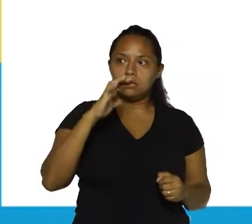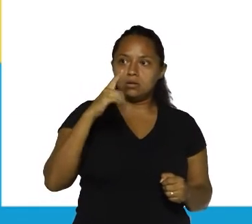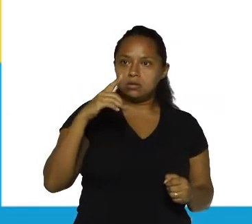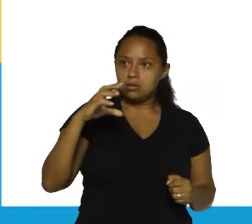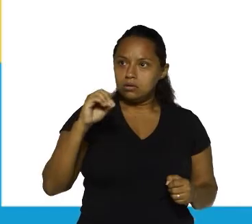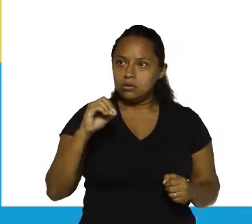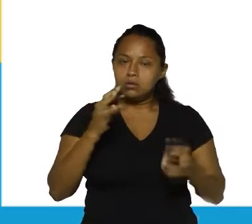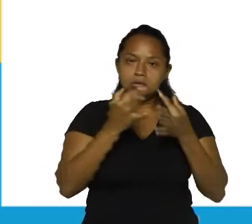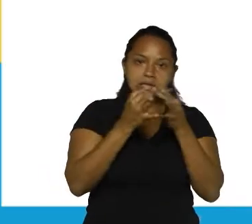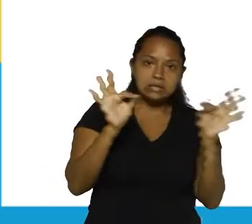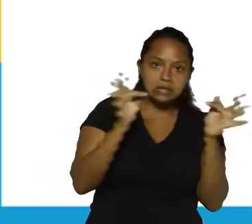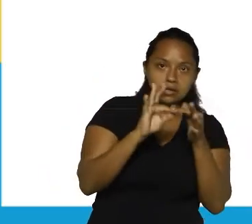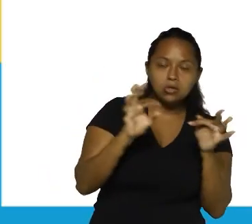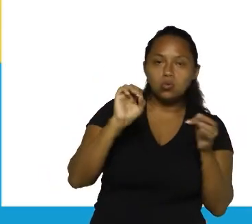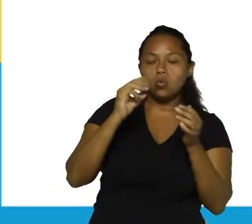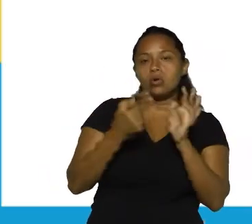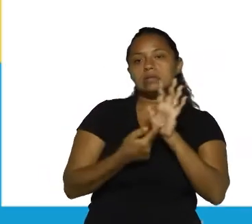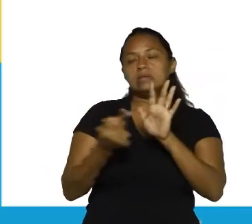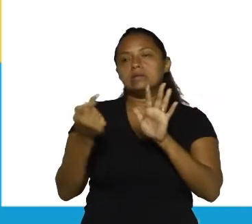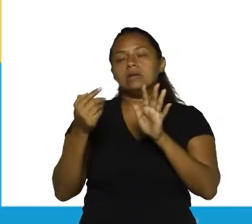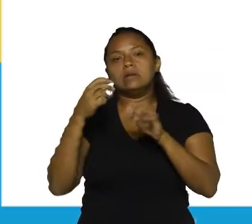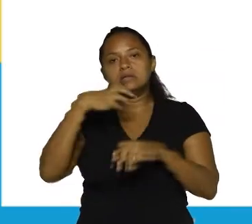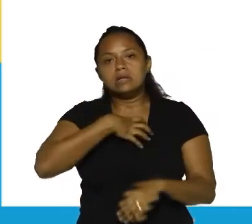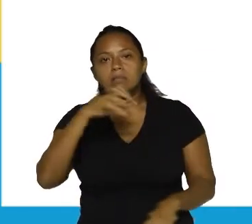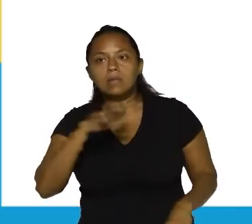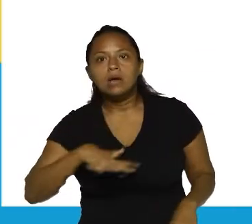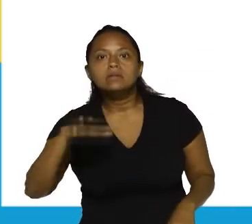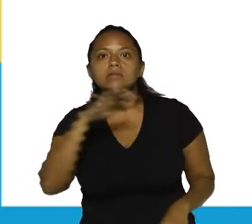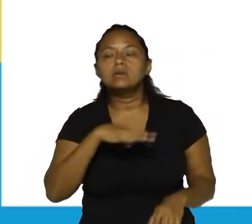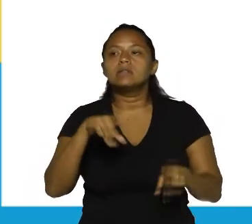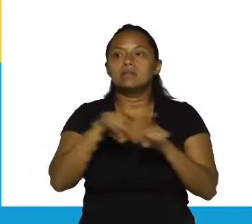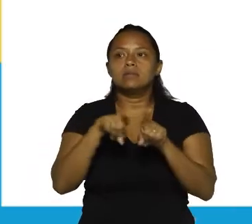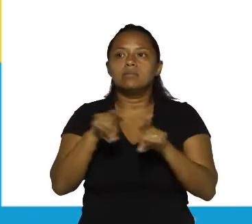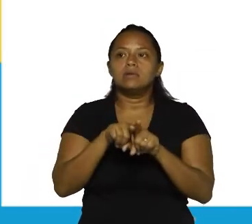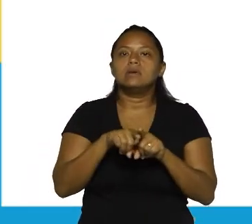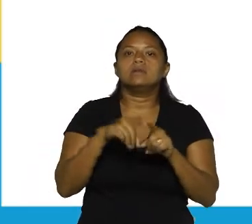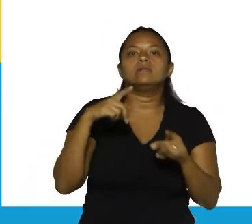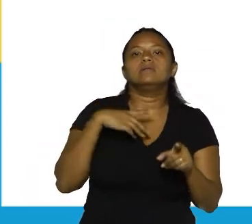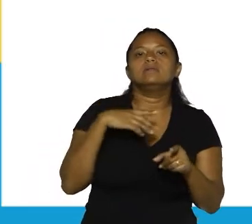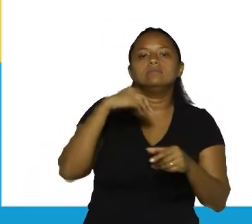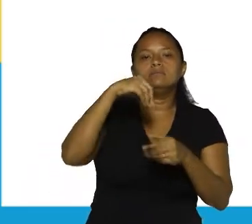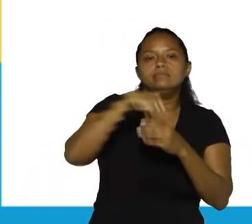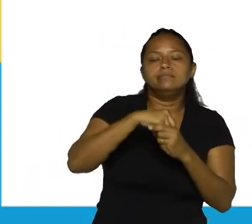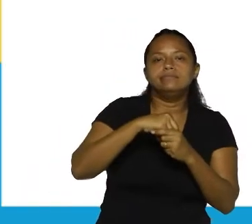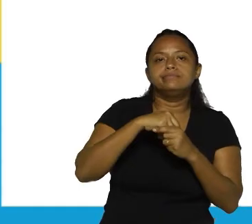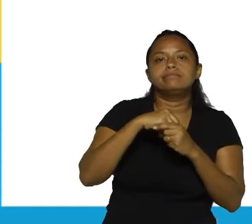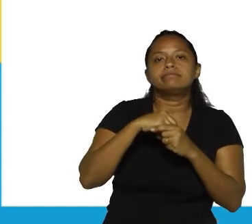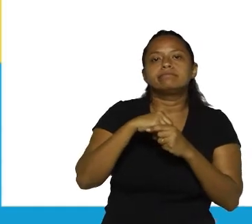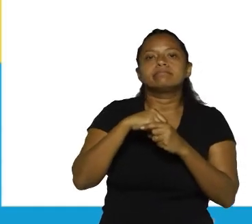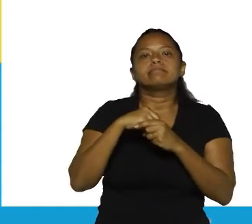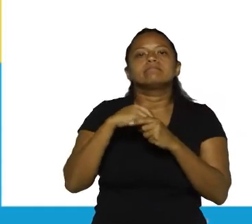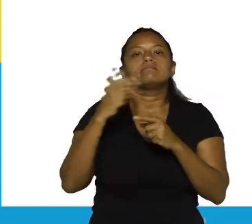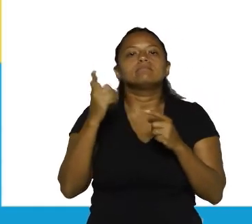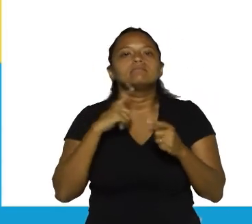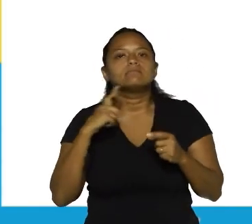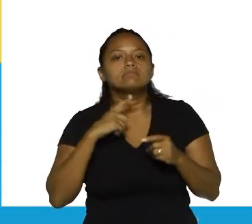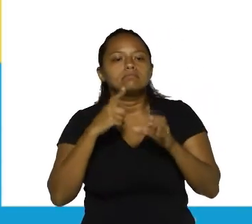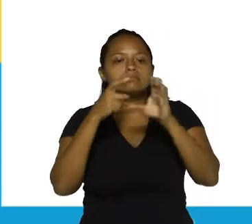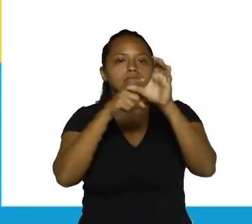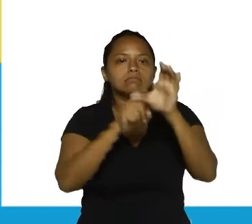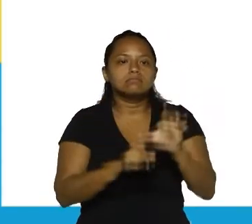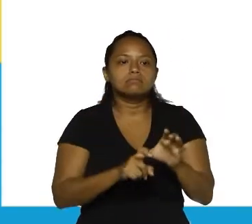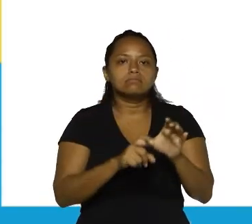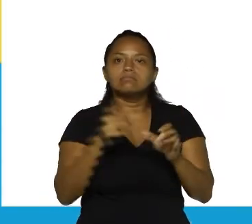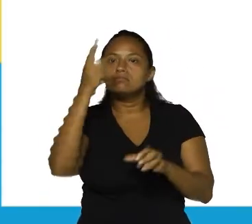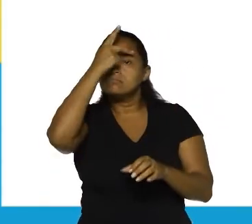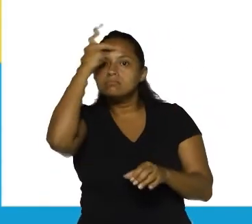tanto sintática quanto semanticamente. E o período composto por subordinação. Estar subordinado é ser dependente